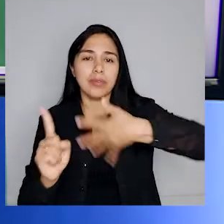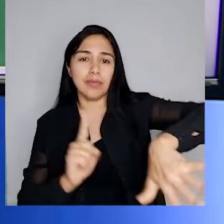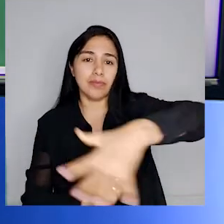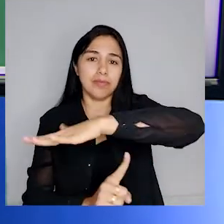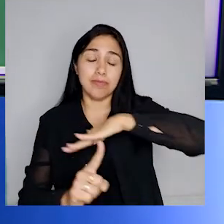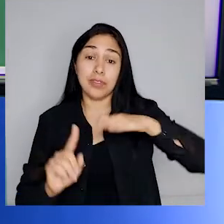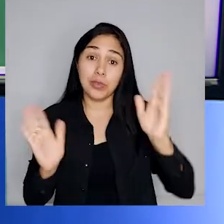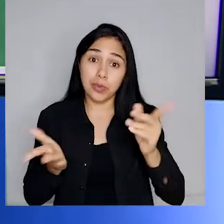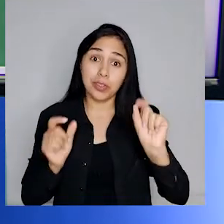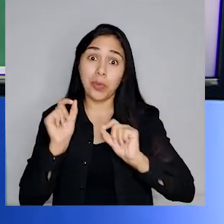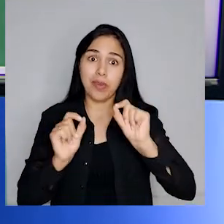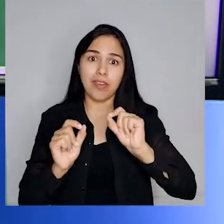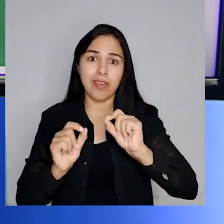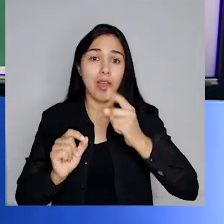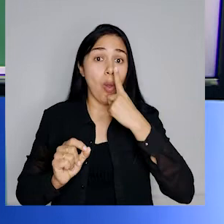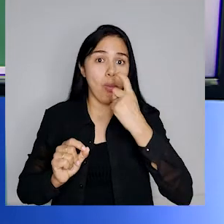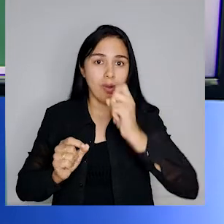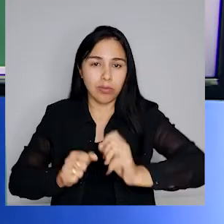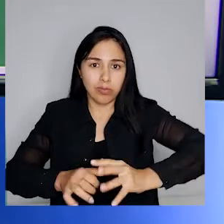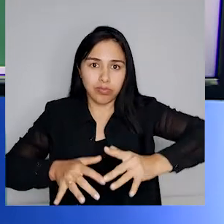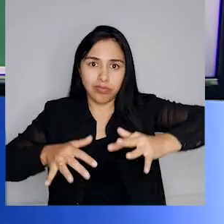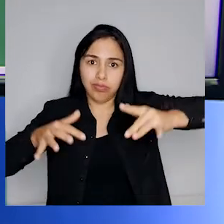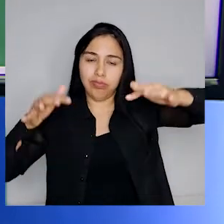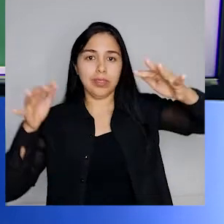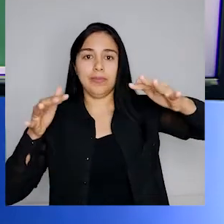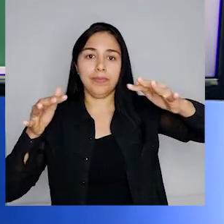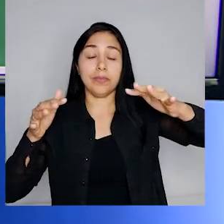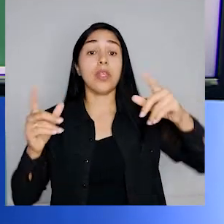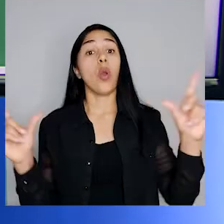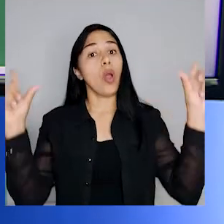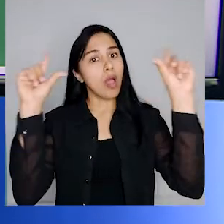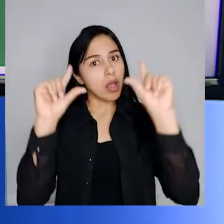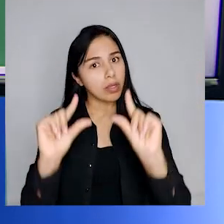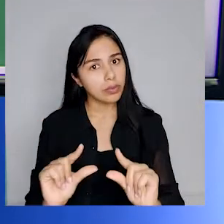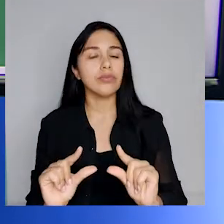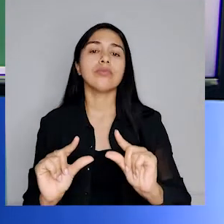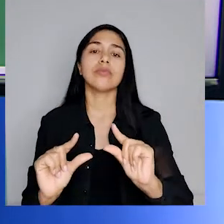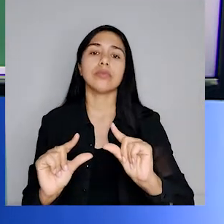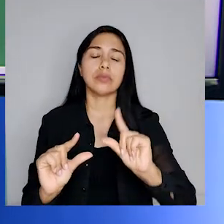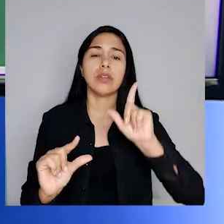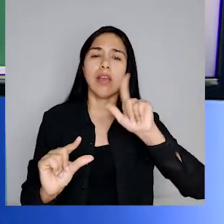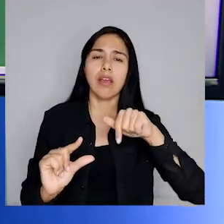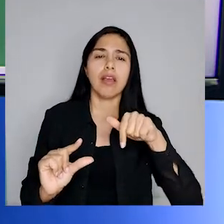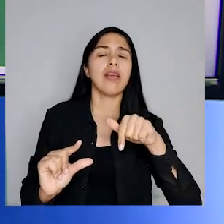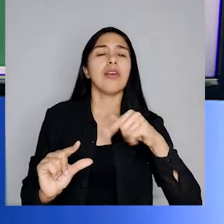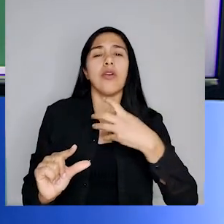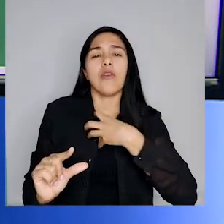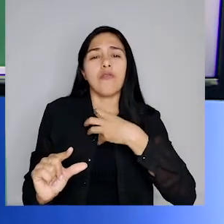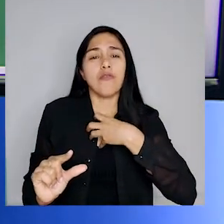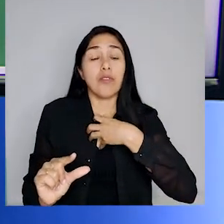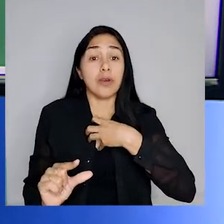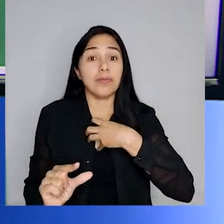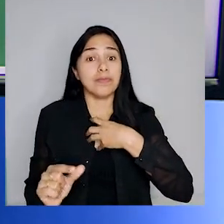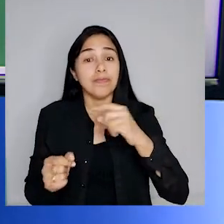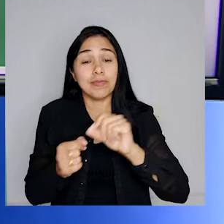lixo. Reduzir o impacto negativo sobre o planeta é agir com consciência,